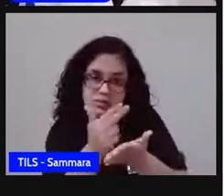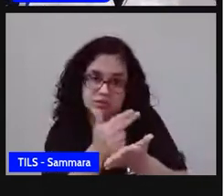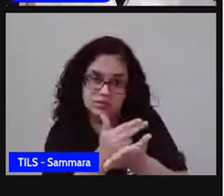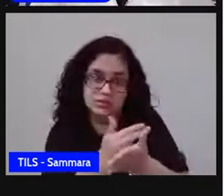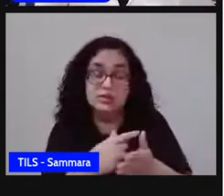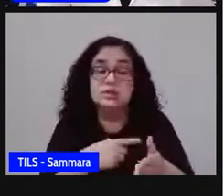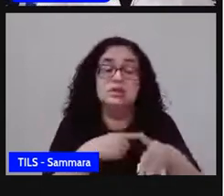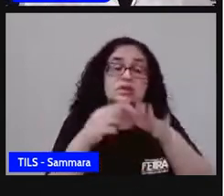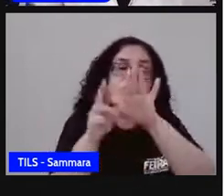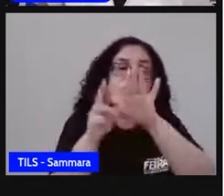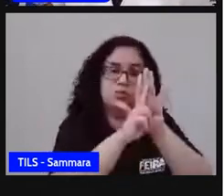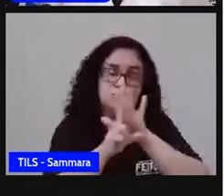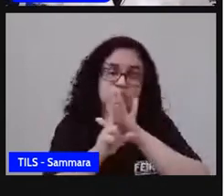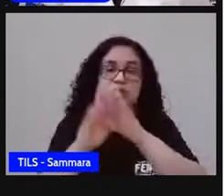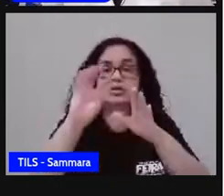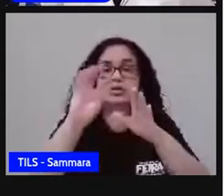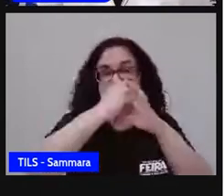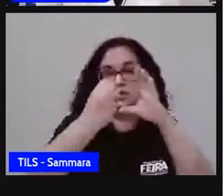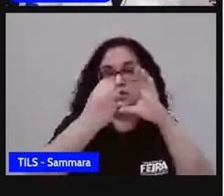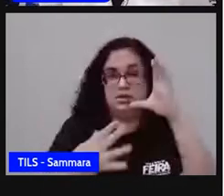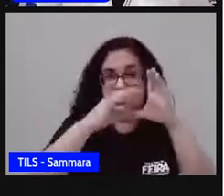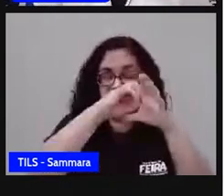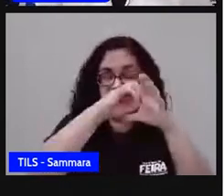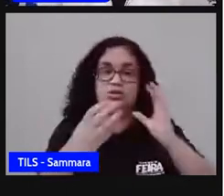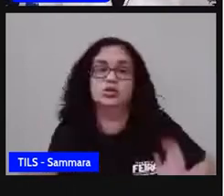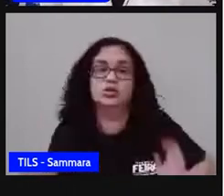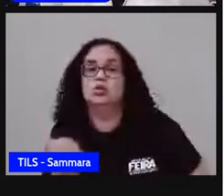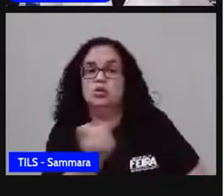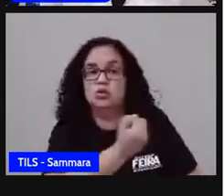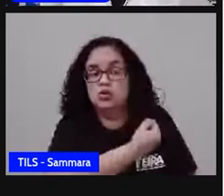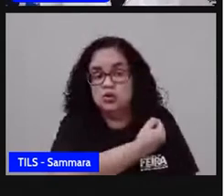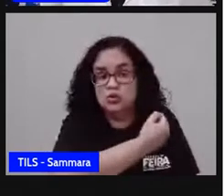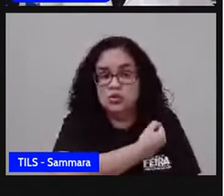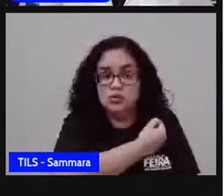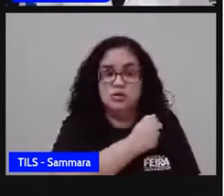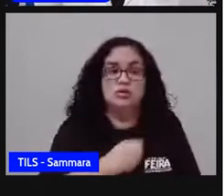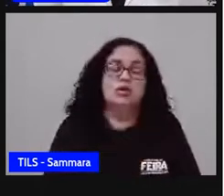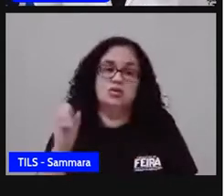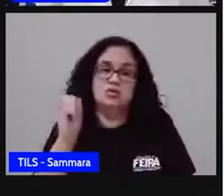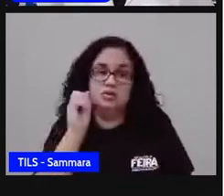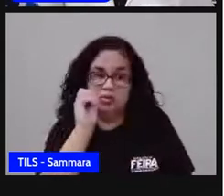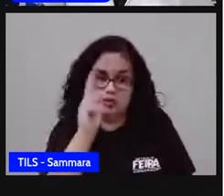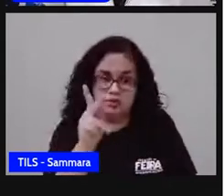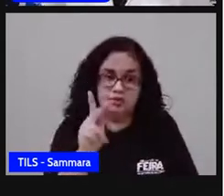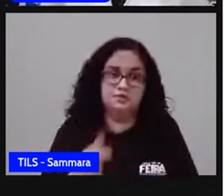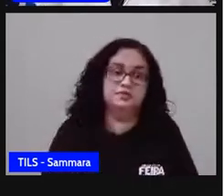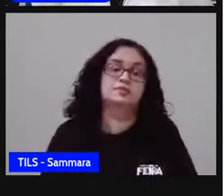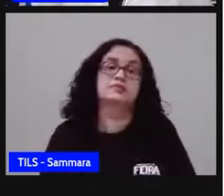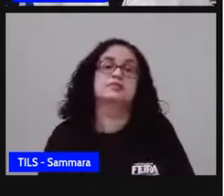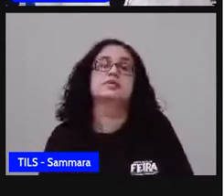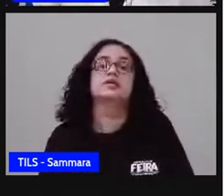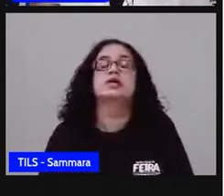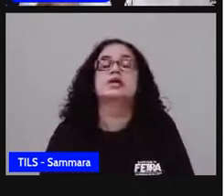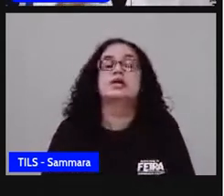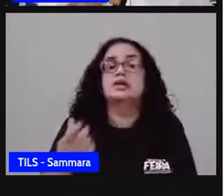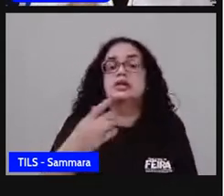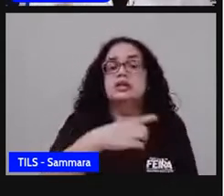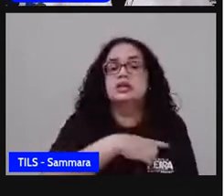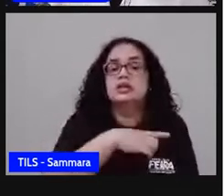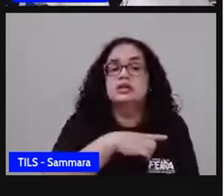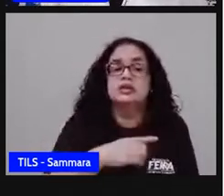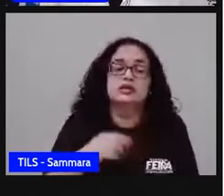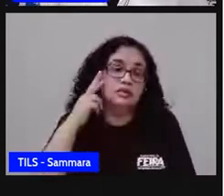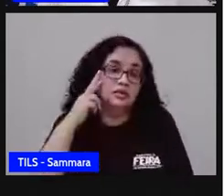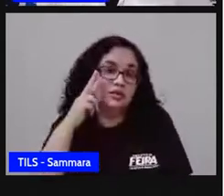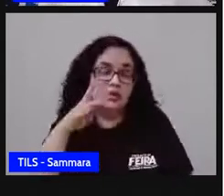de mostrar características e números de determinada situação, tá bom? Mas eu queria te propor o seguinte, ó, se liga aí